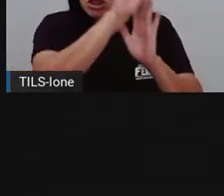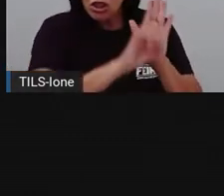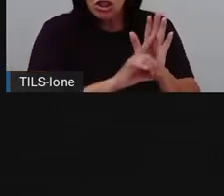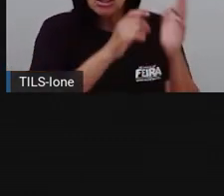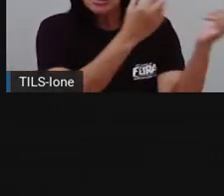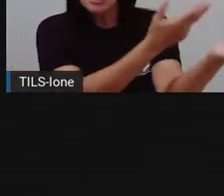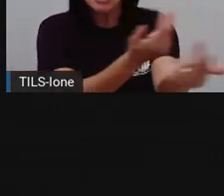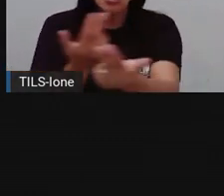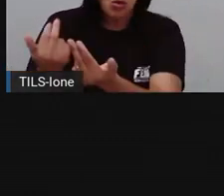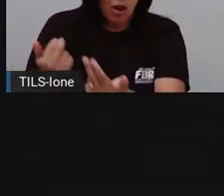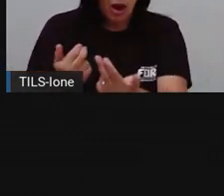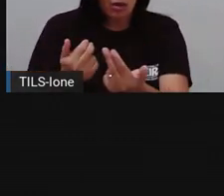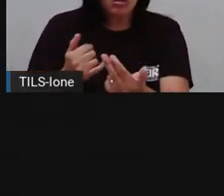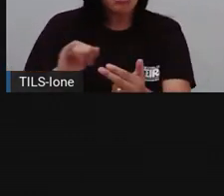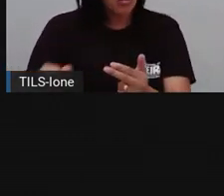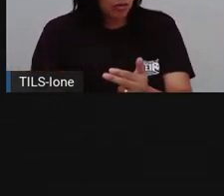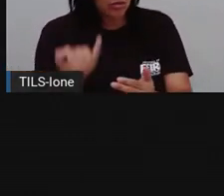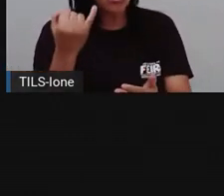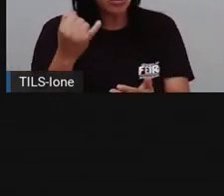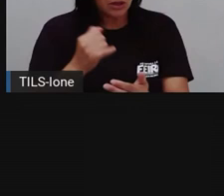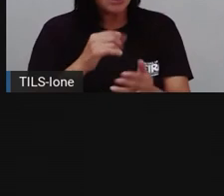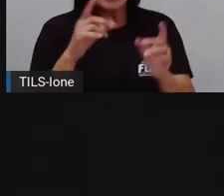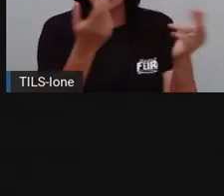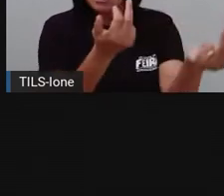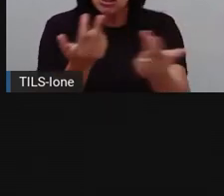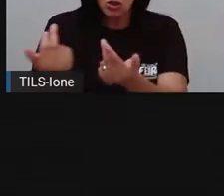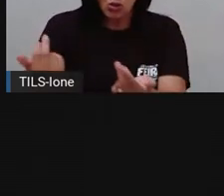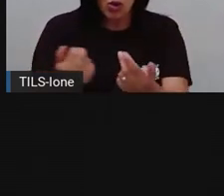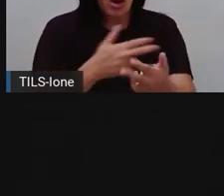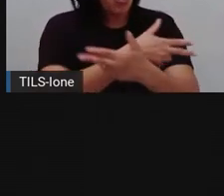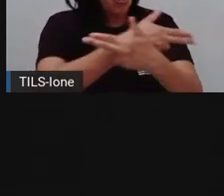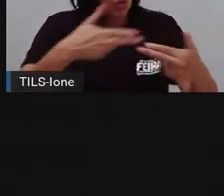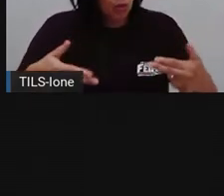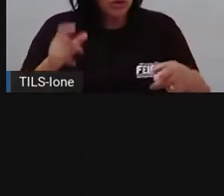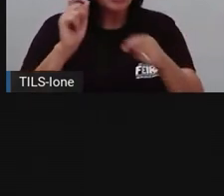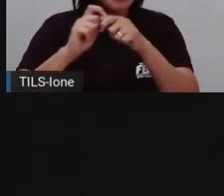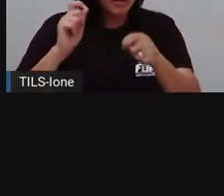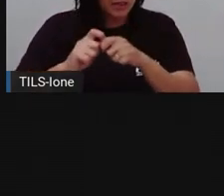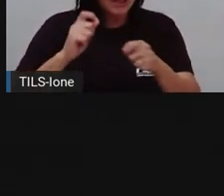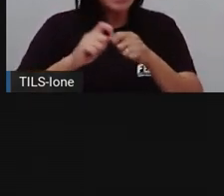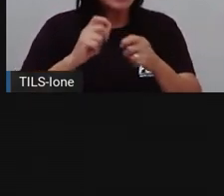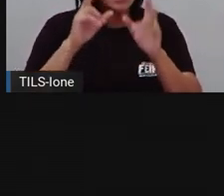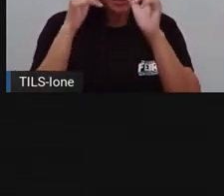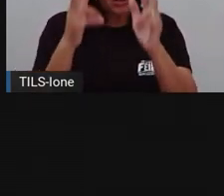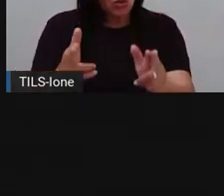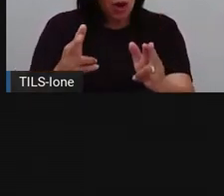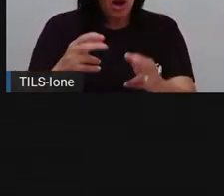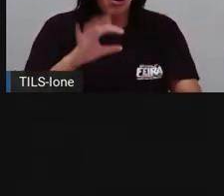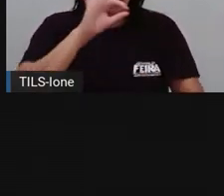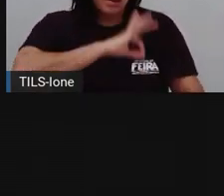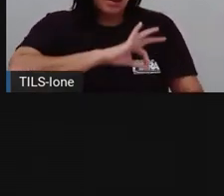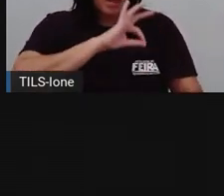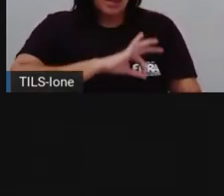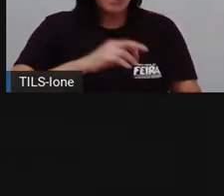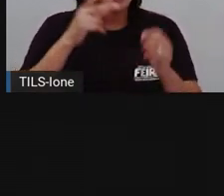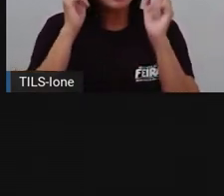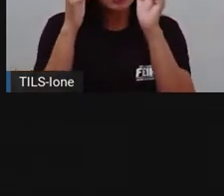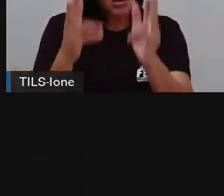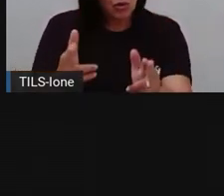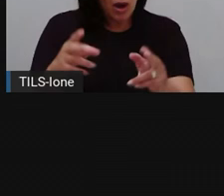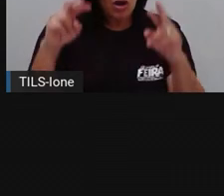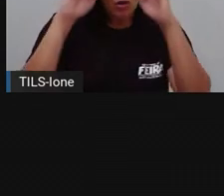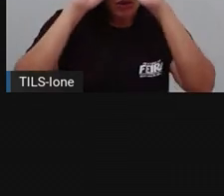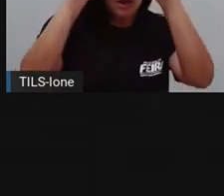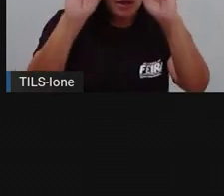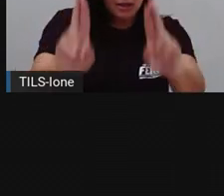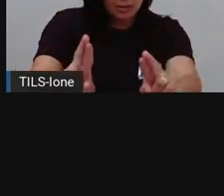oportunidades iguais, divisões de tarefas iguais, cargos iguais, salários iguais e respeito